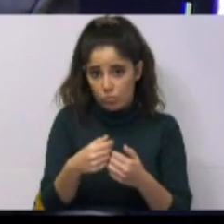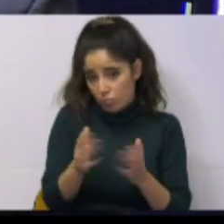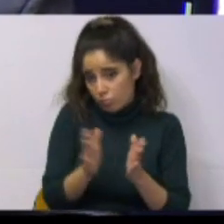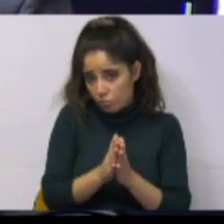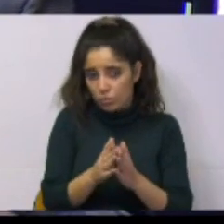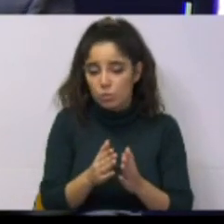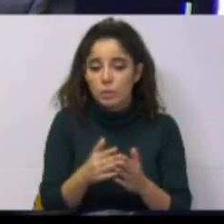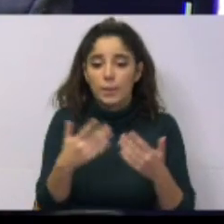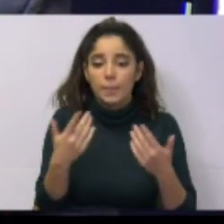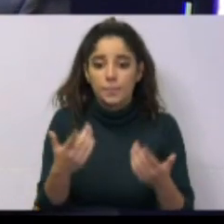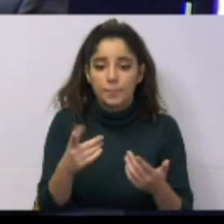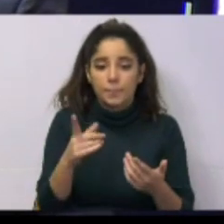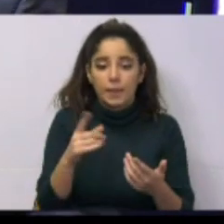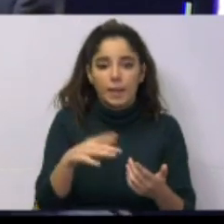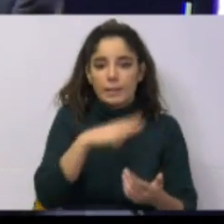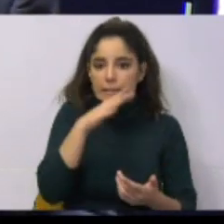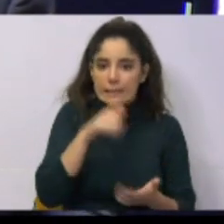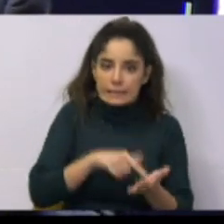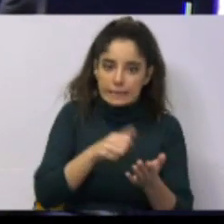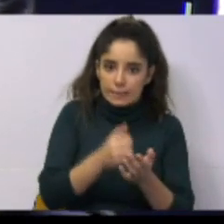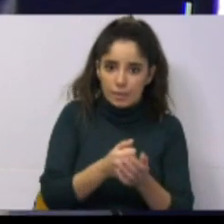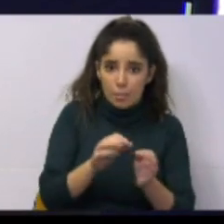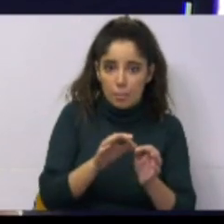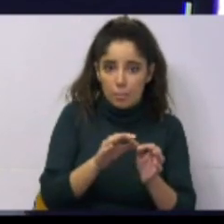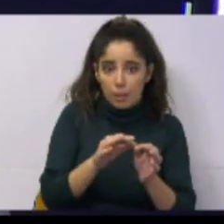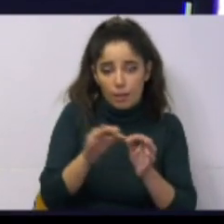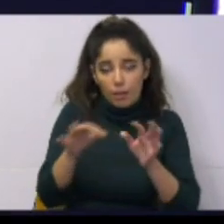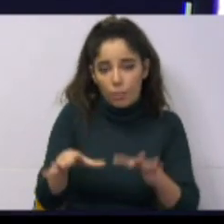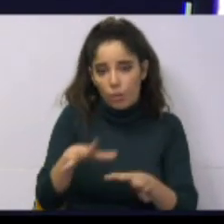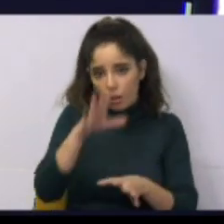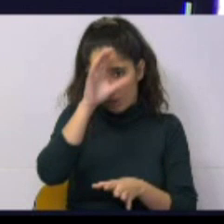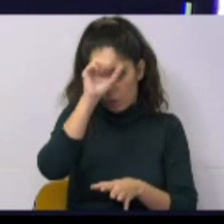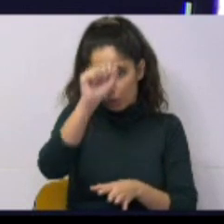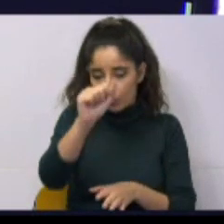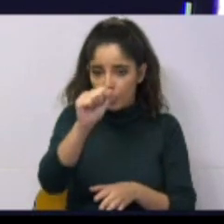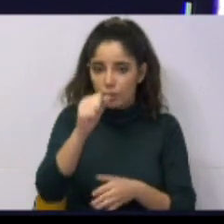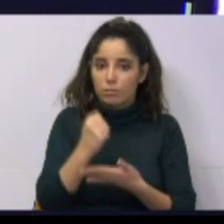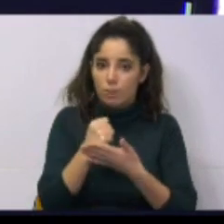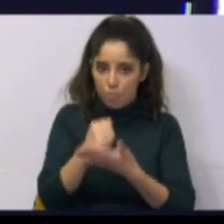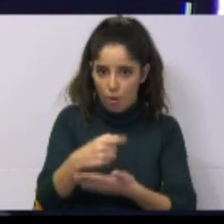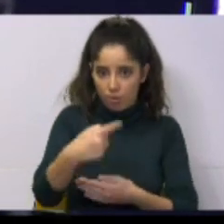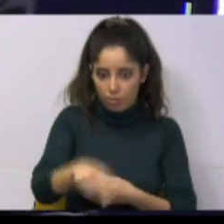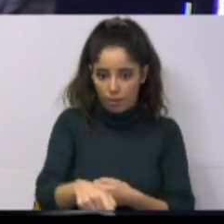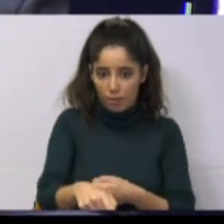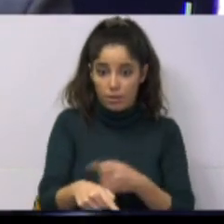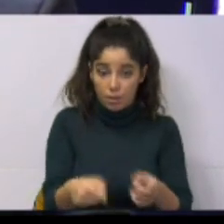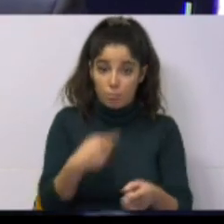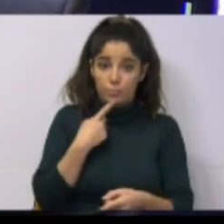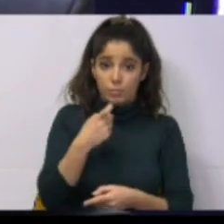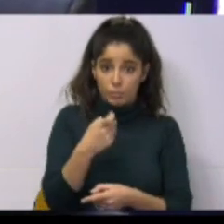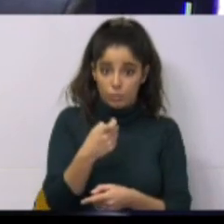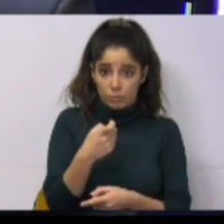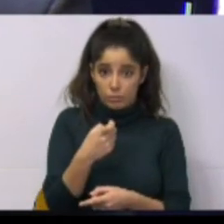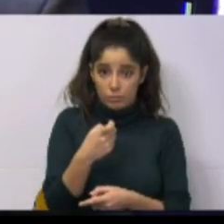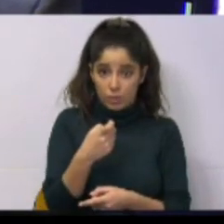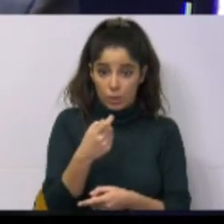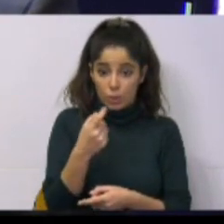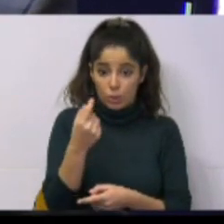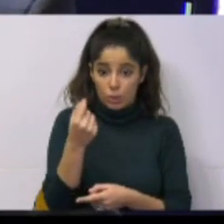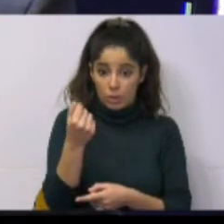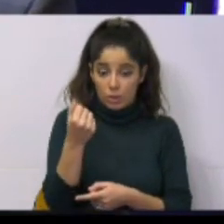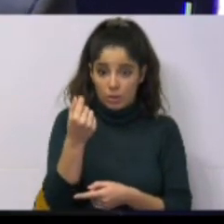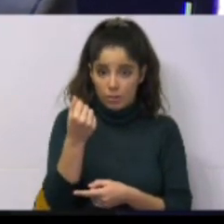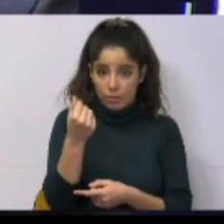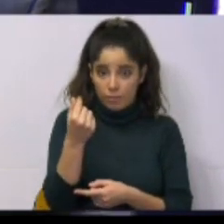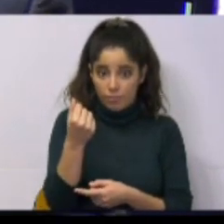gostam de usar o mesmo discurso que o Governo Regional está a apoiar. Eu pergunto, na verba que o produtor de